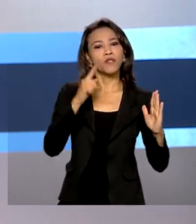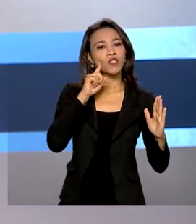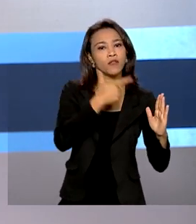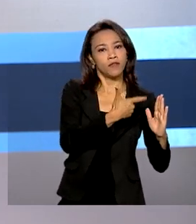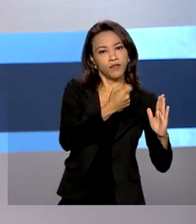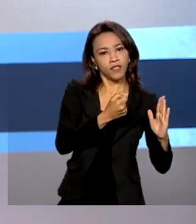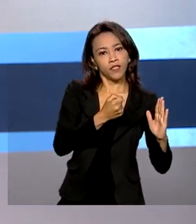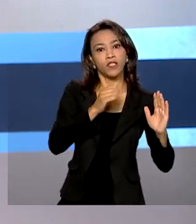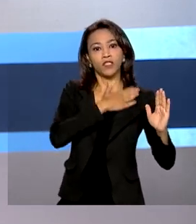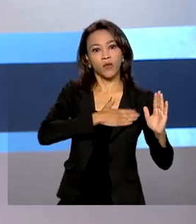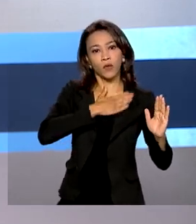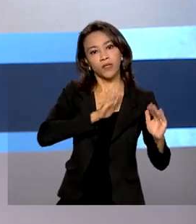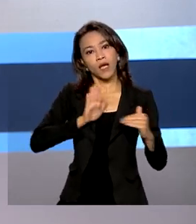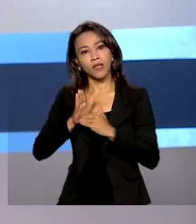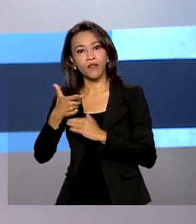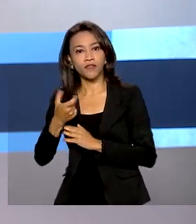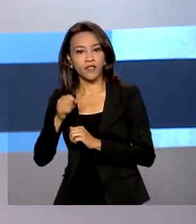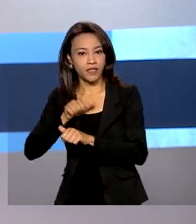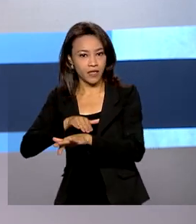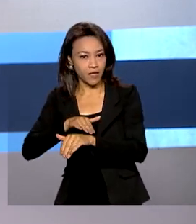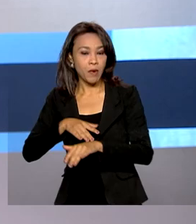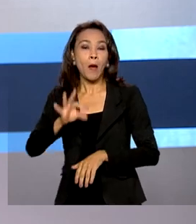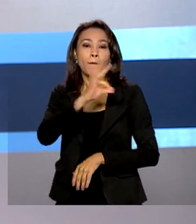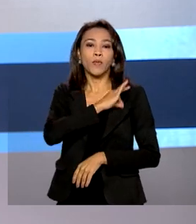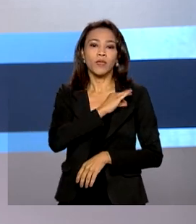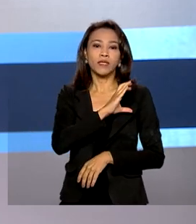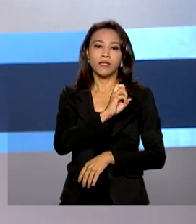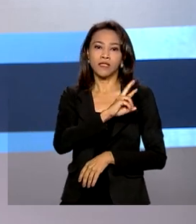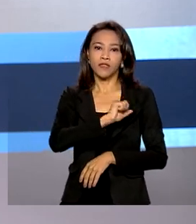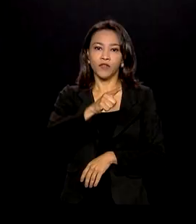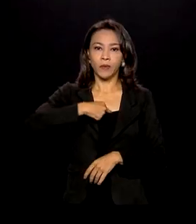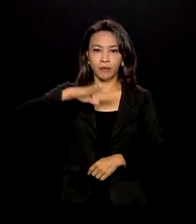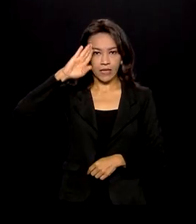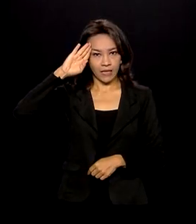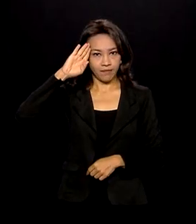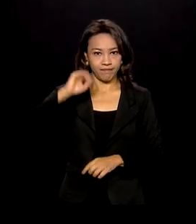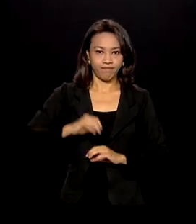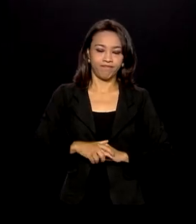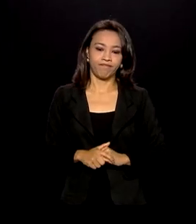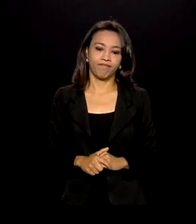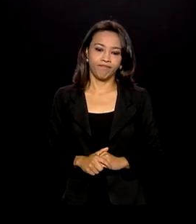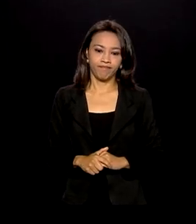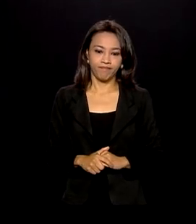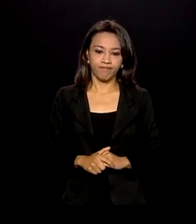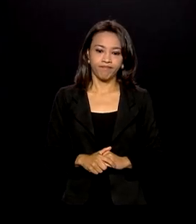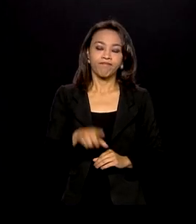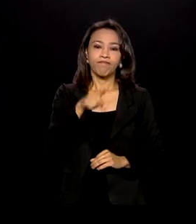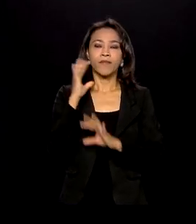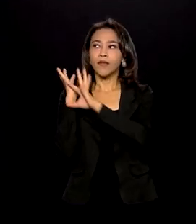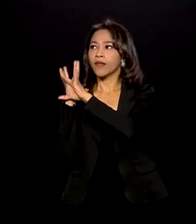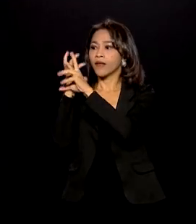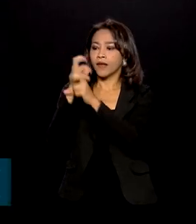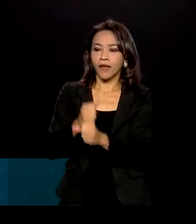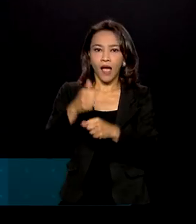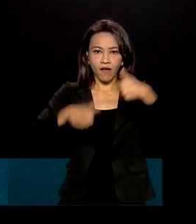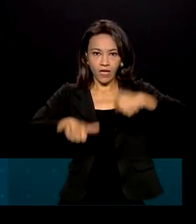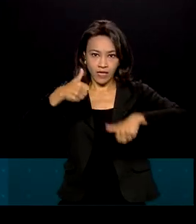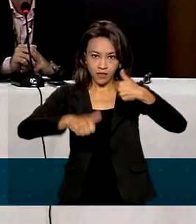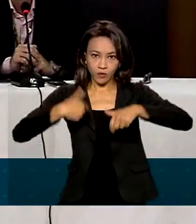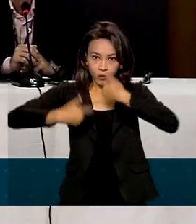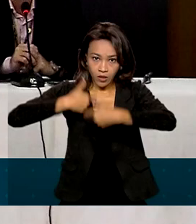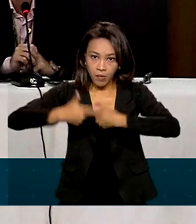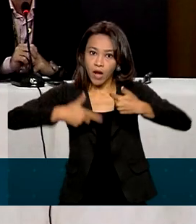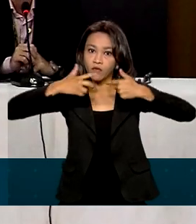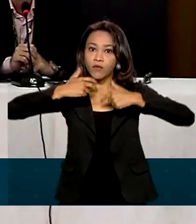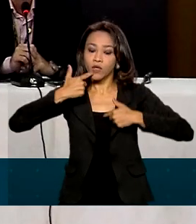de agosto e 20 de setembro pelas polícias civis e militares. O balanço foi divulgado nesta sexta